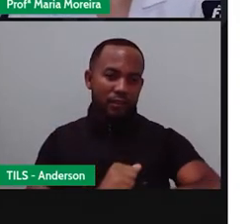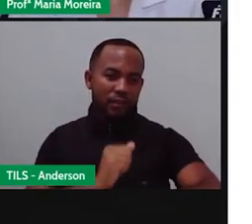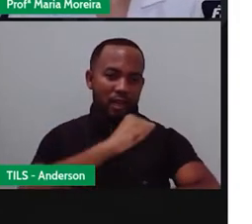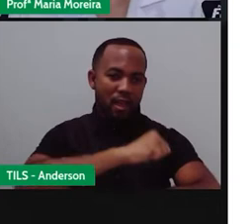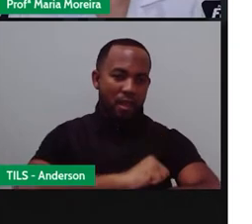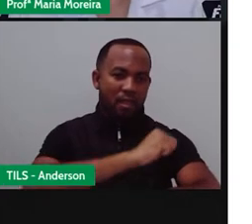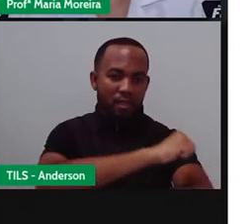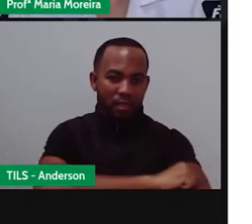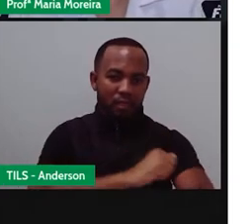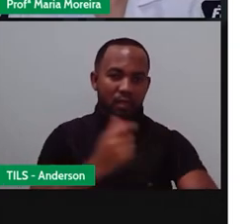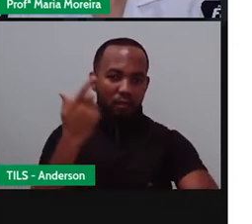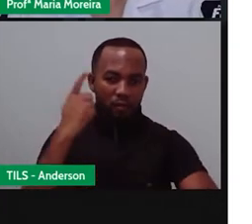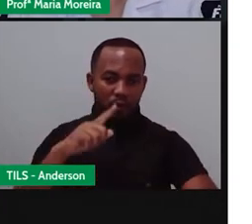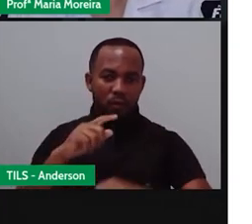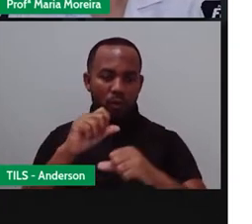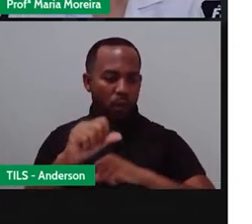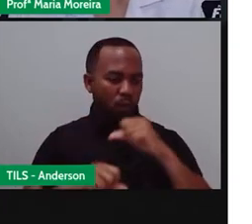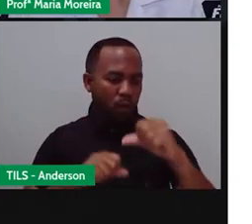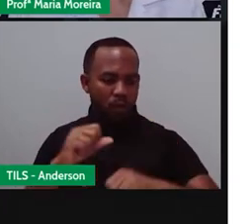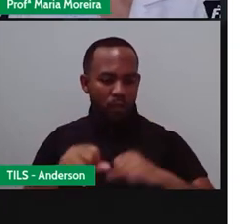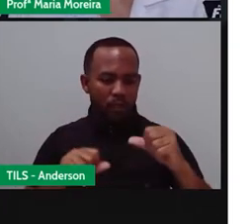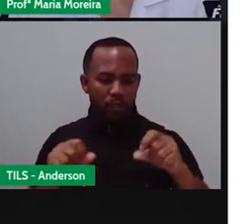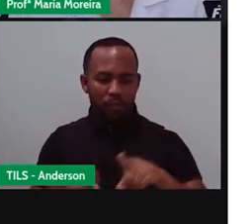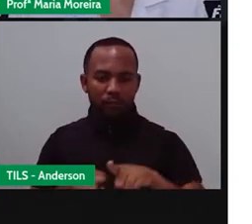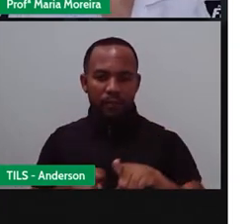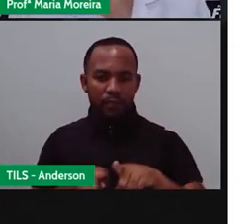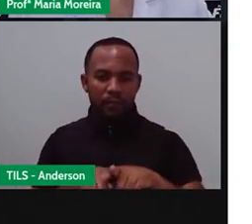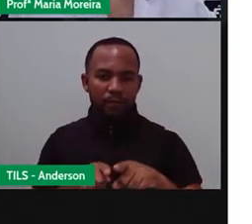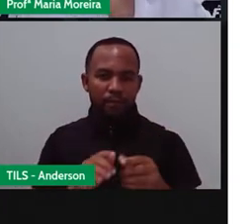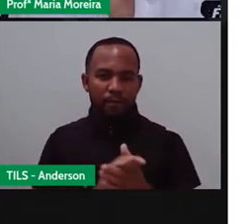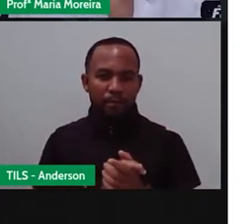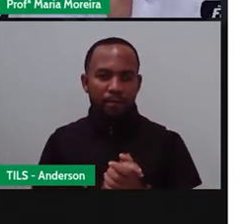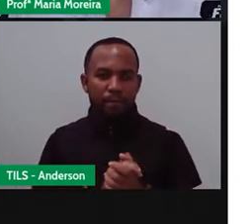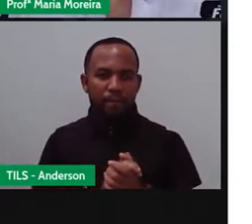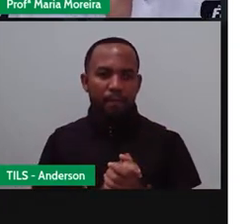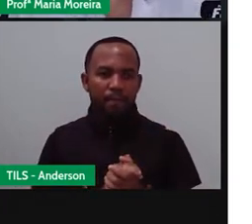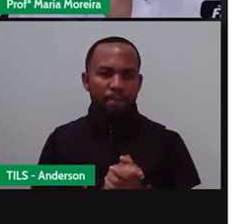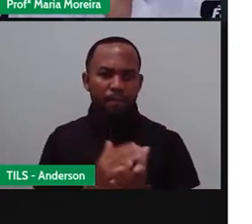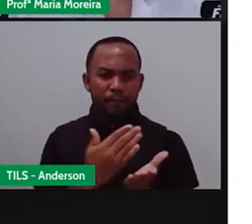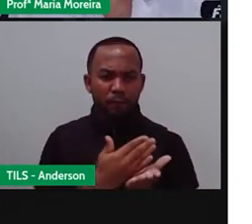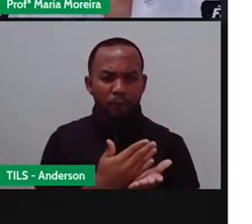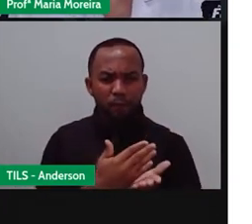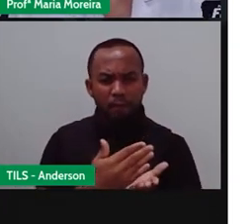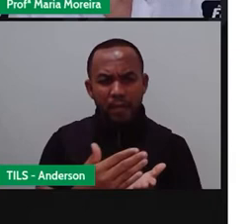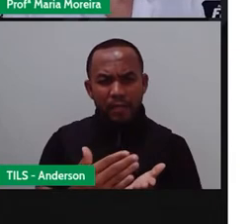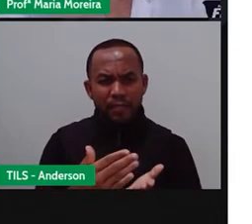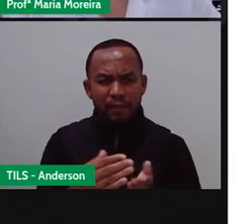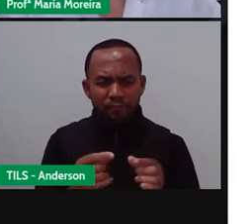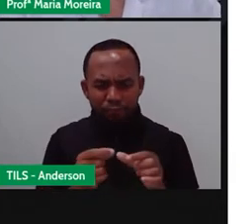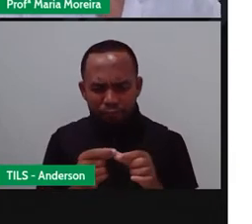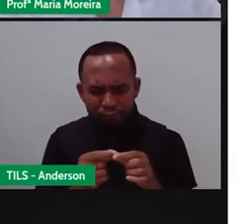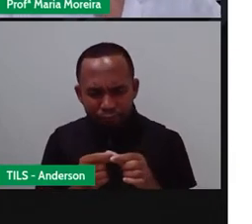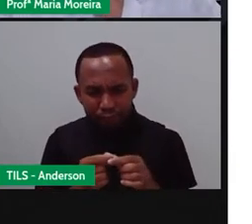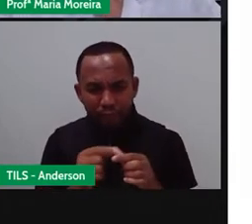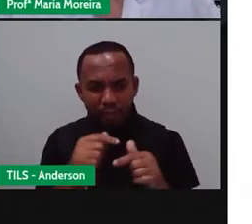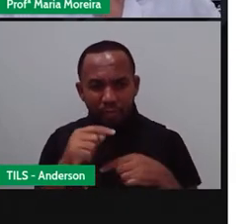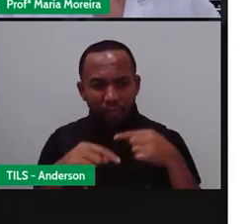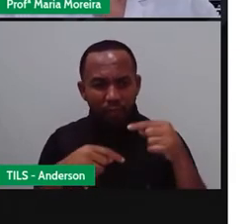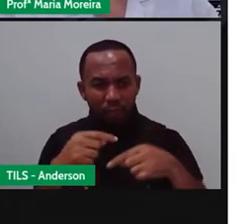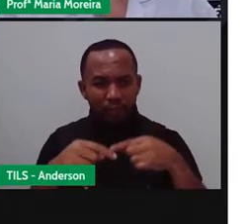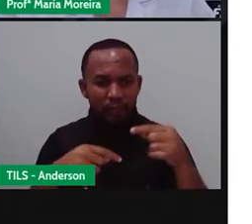Amfíbios. É transformação dos anfíbios, que eles começam ali como girino e chegam até